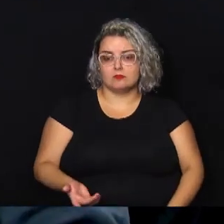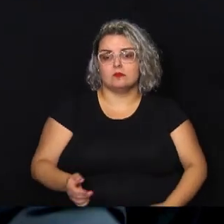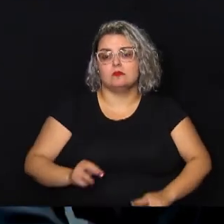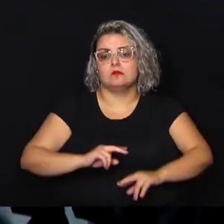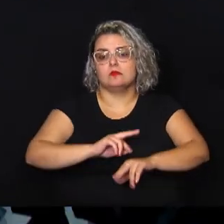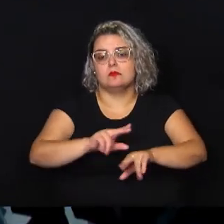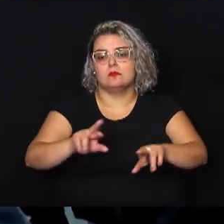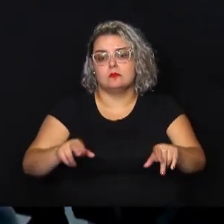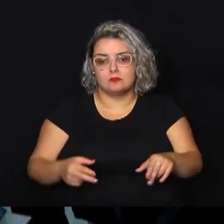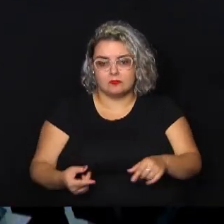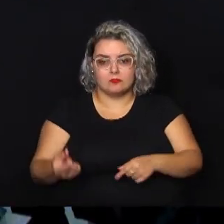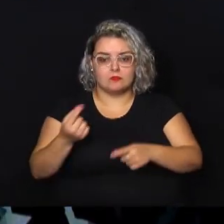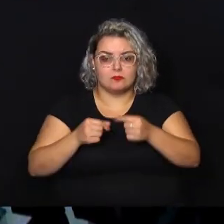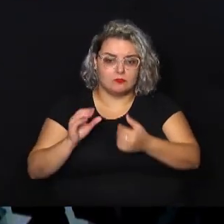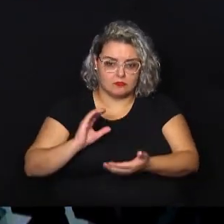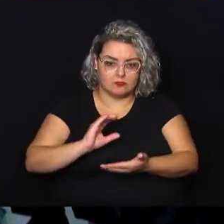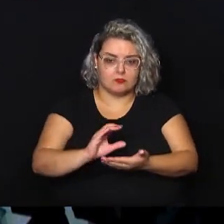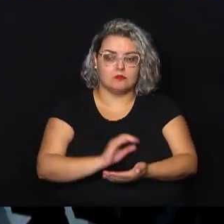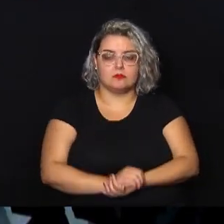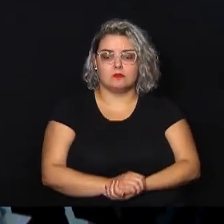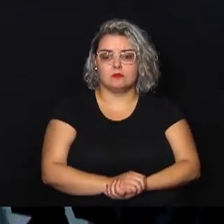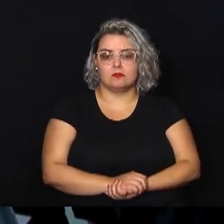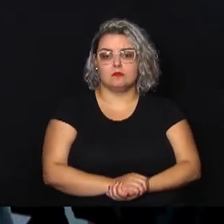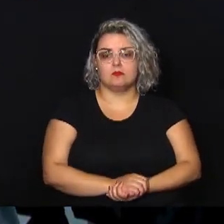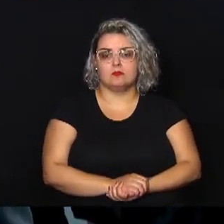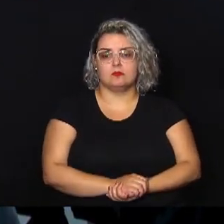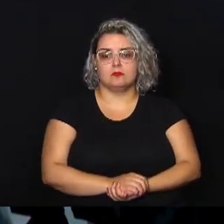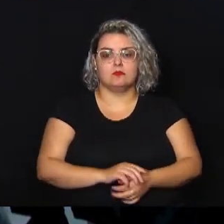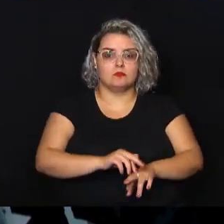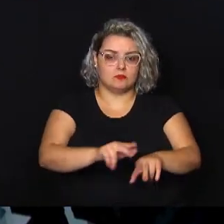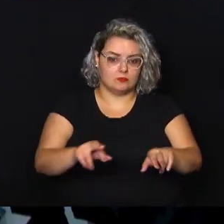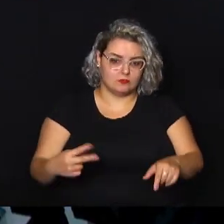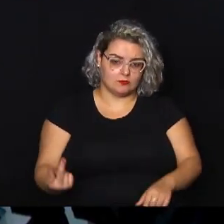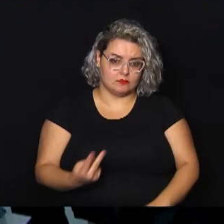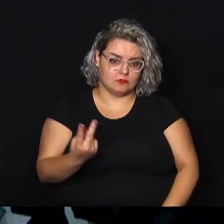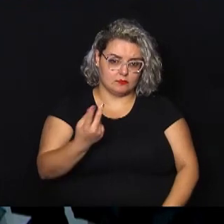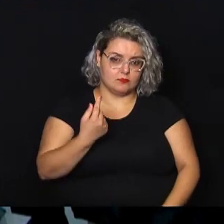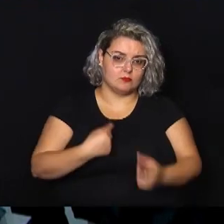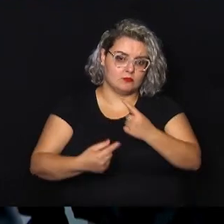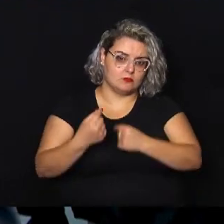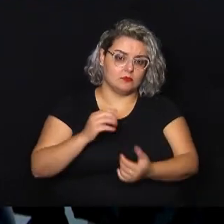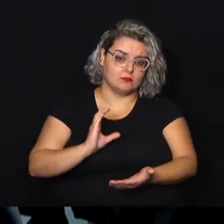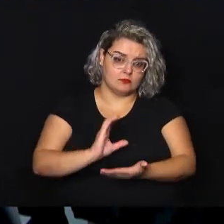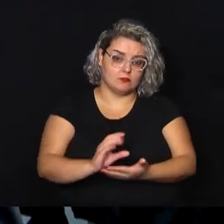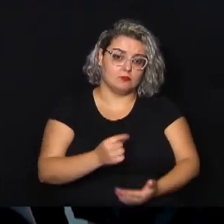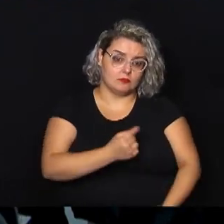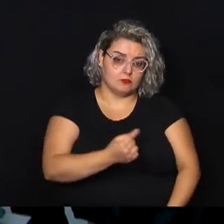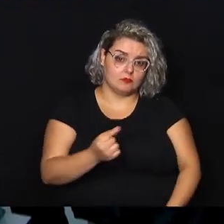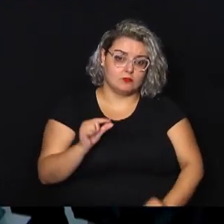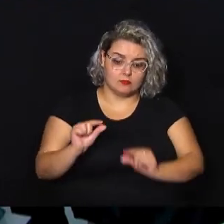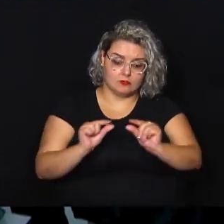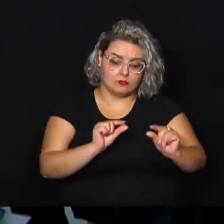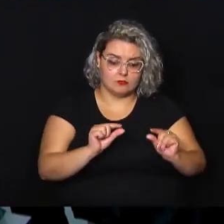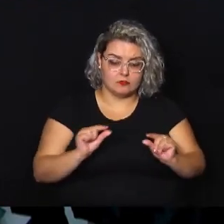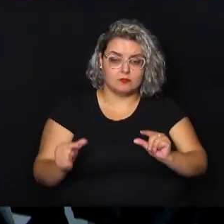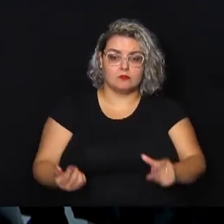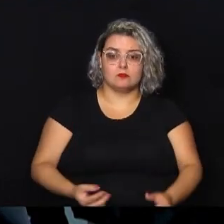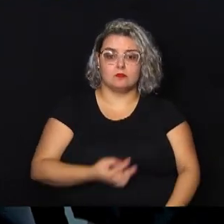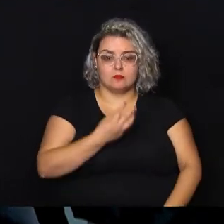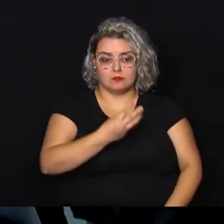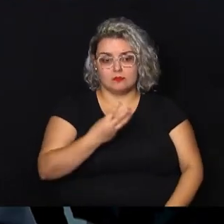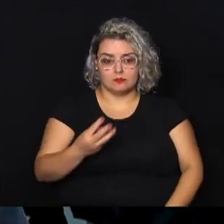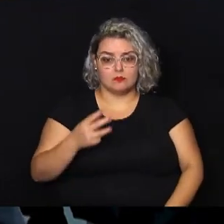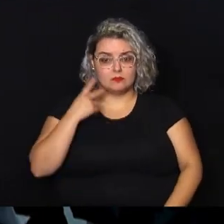emendas, vários valores que nós estamos destinando. Se cada um destina um pouquinho, são 33